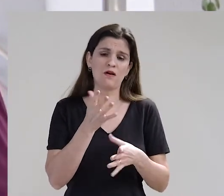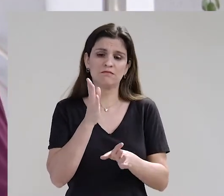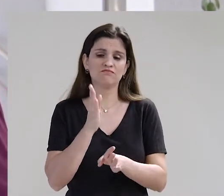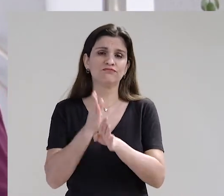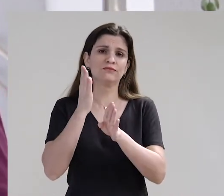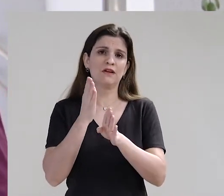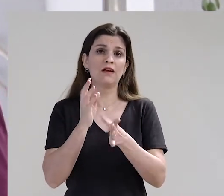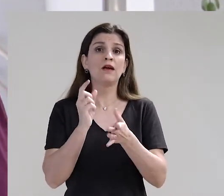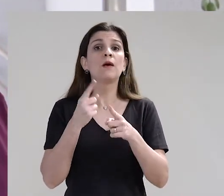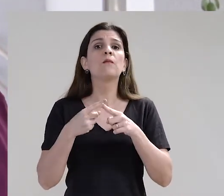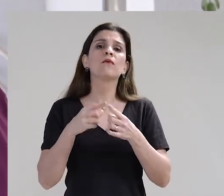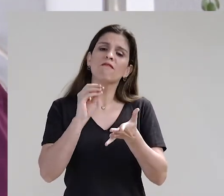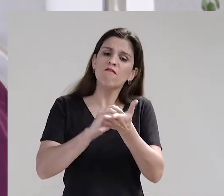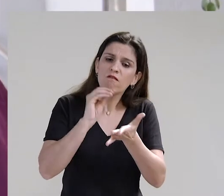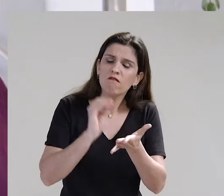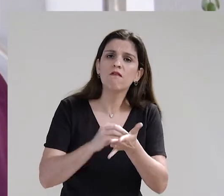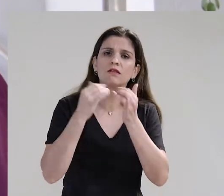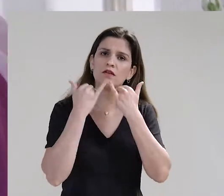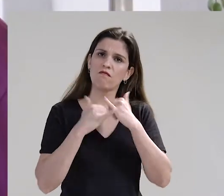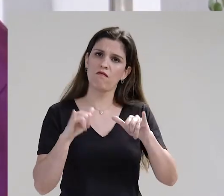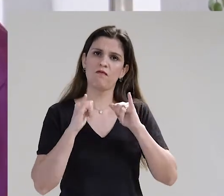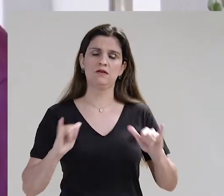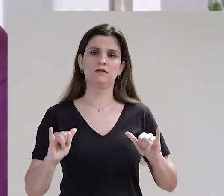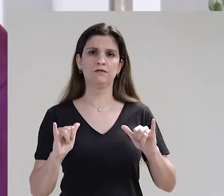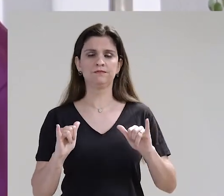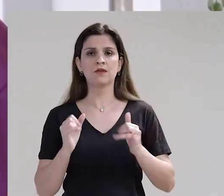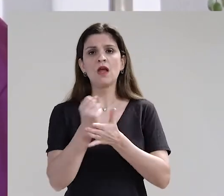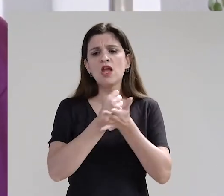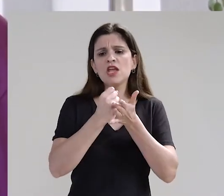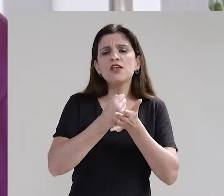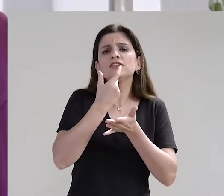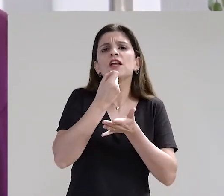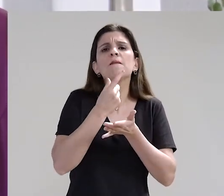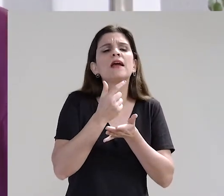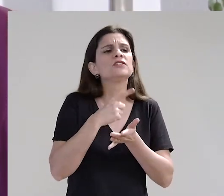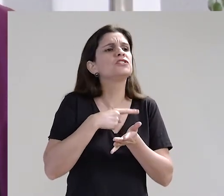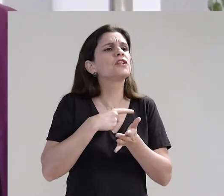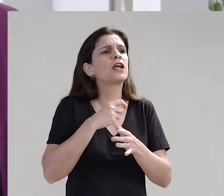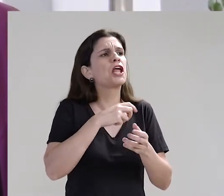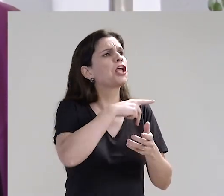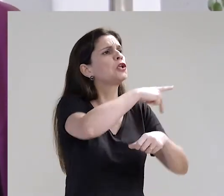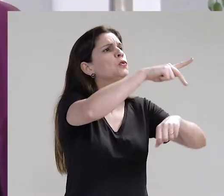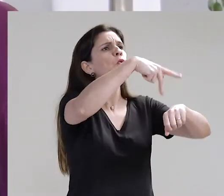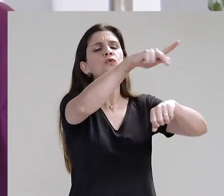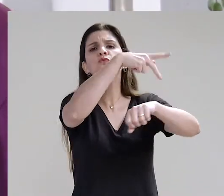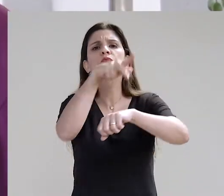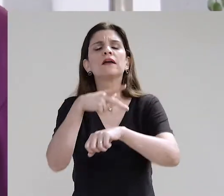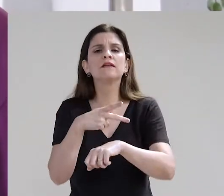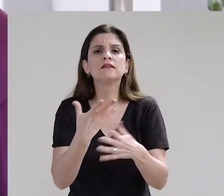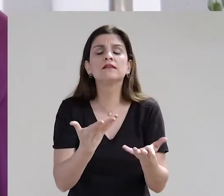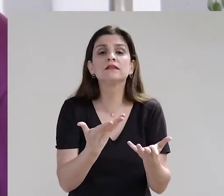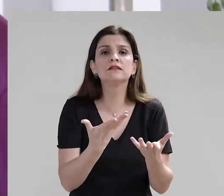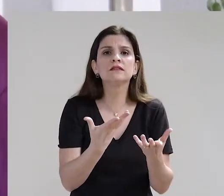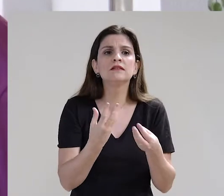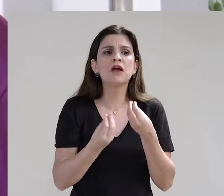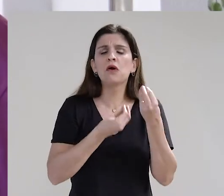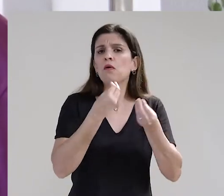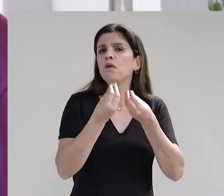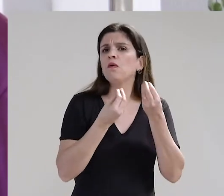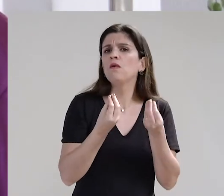conta da falta de informação. Esse remédio que já existe fora do Brasil, se chegar aqui,